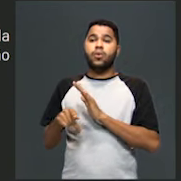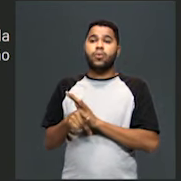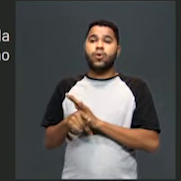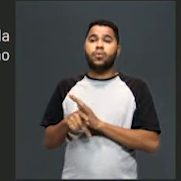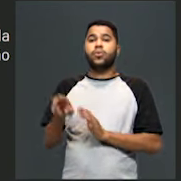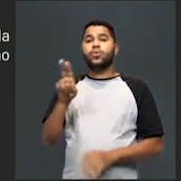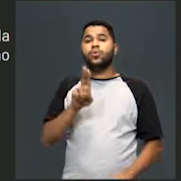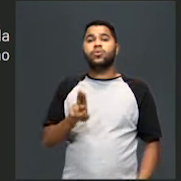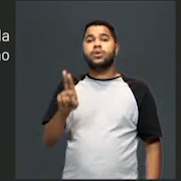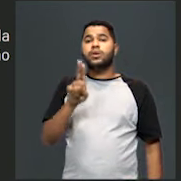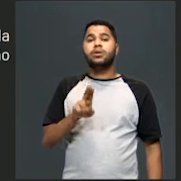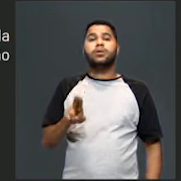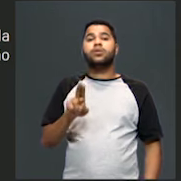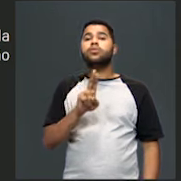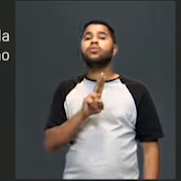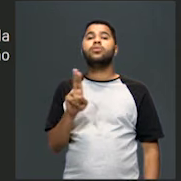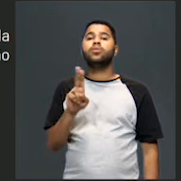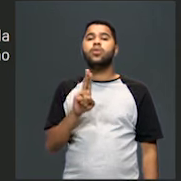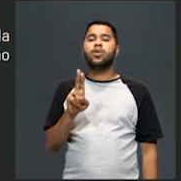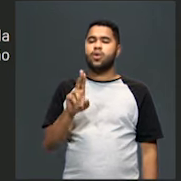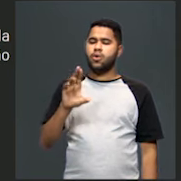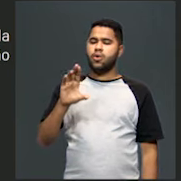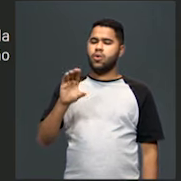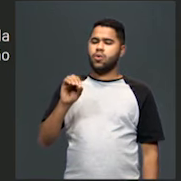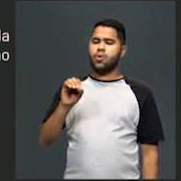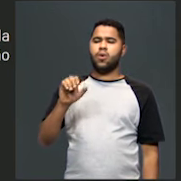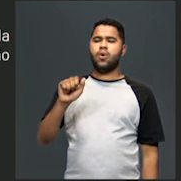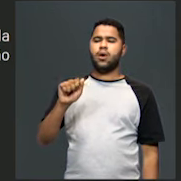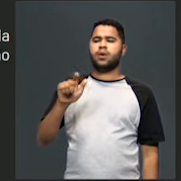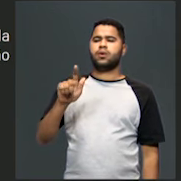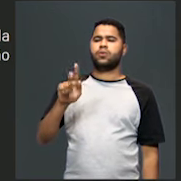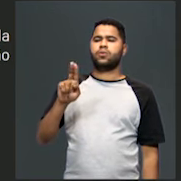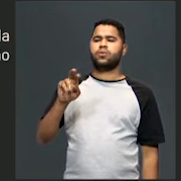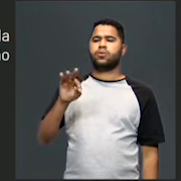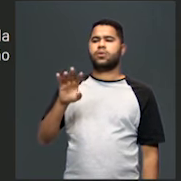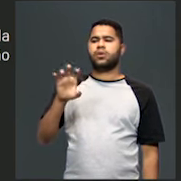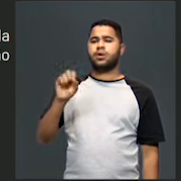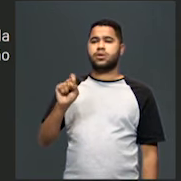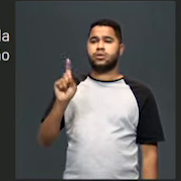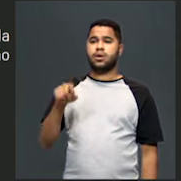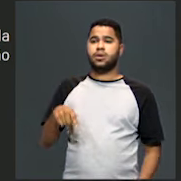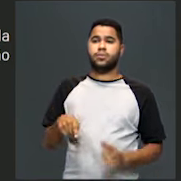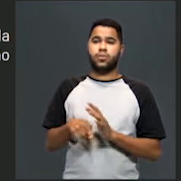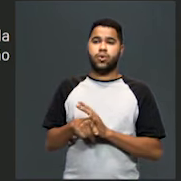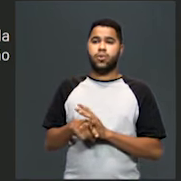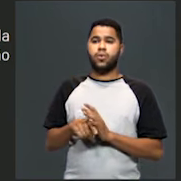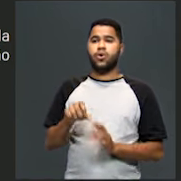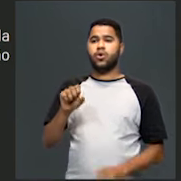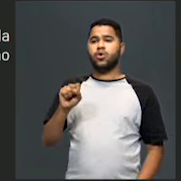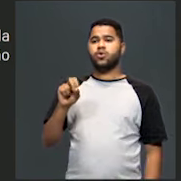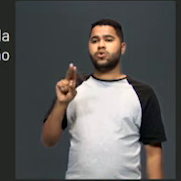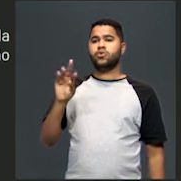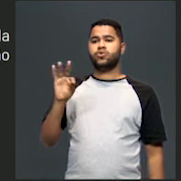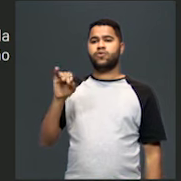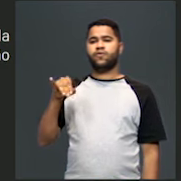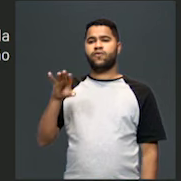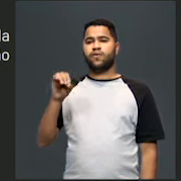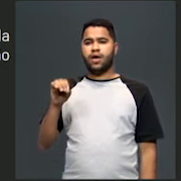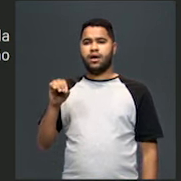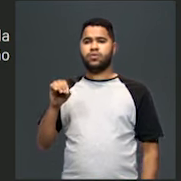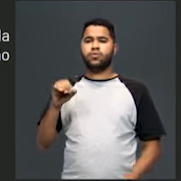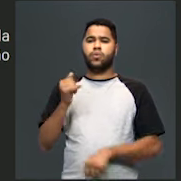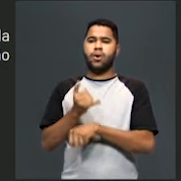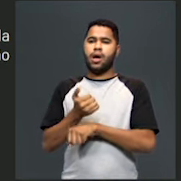utilizados são denominados de coagulantes, que normalmente são sulfato de alumínio e cloreto férrico. Nessa